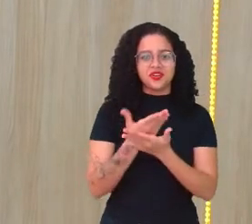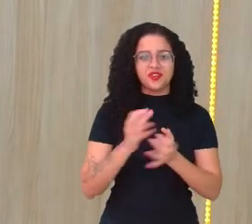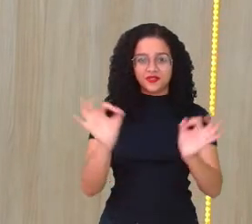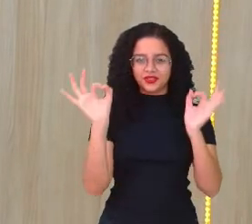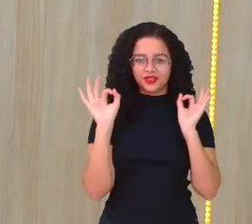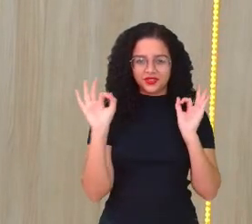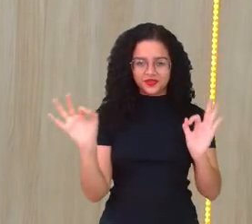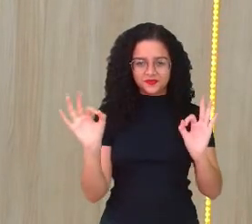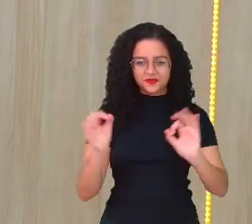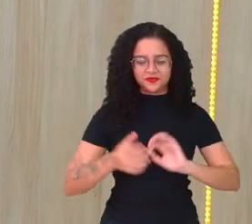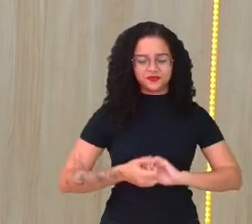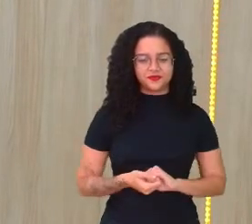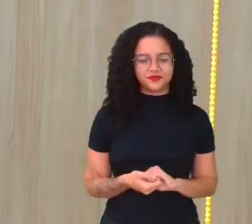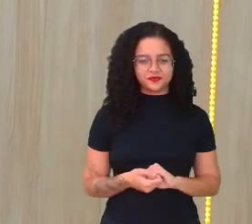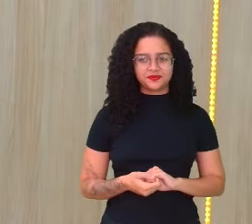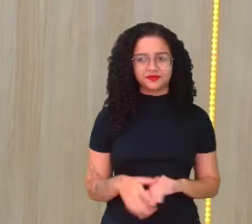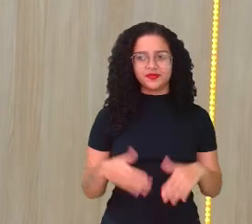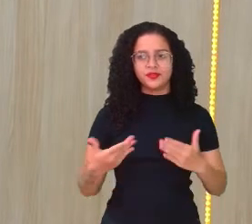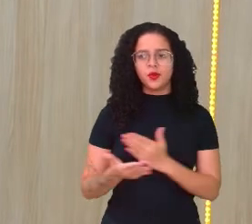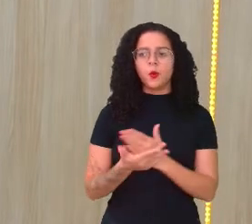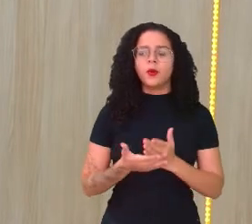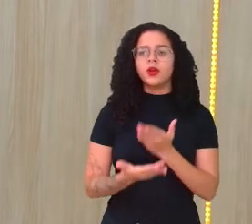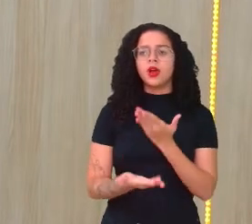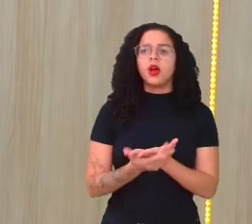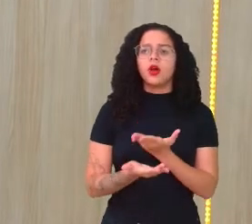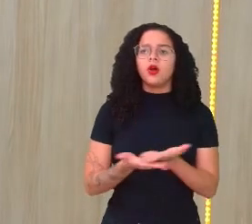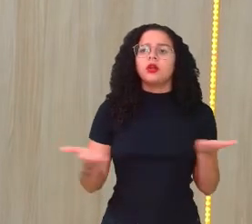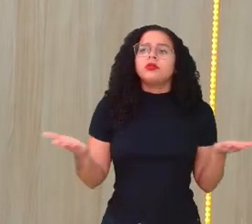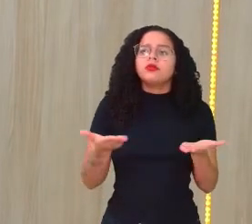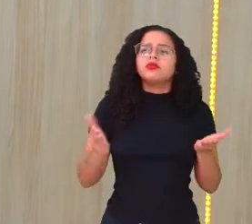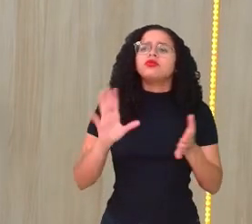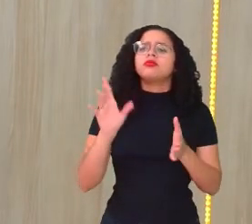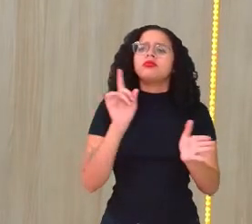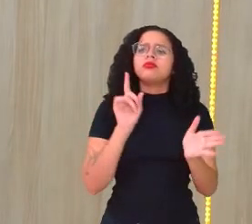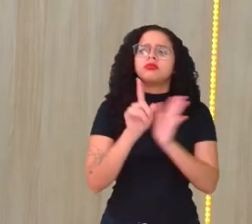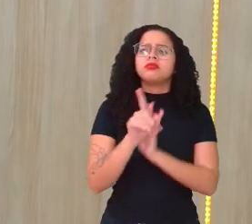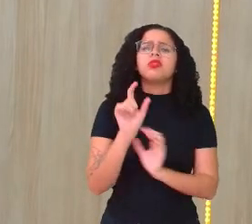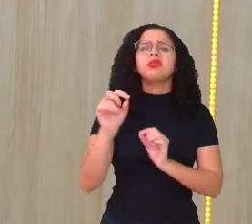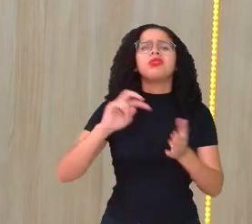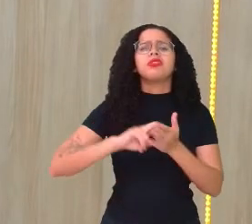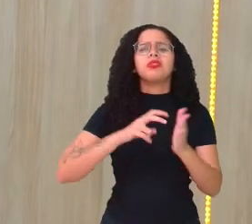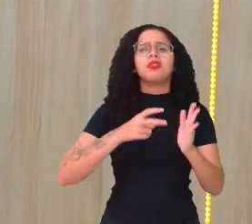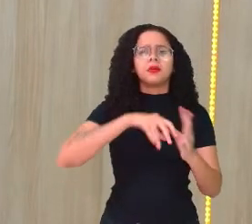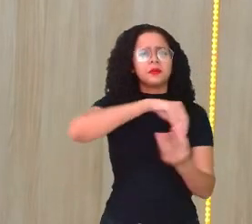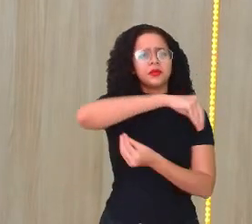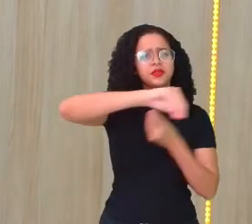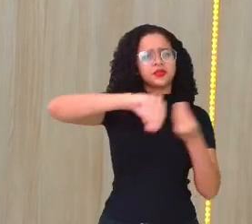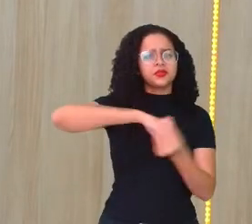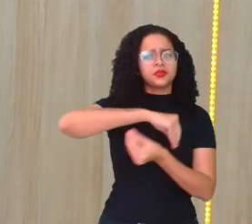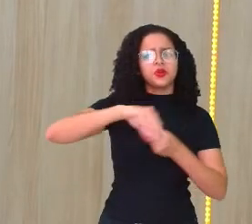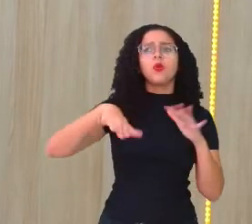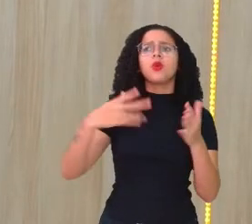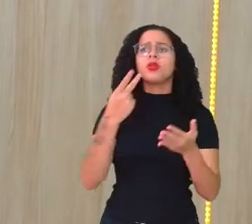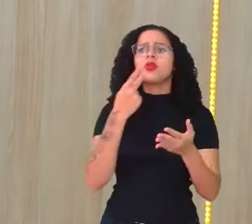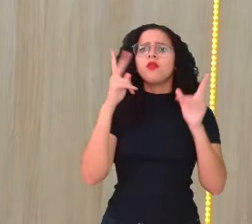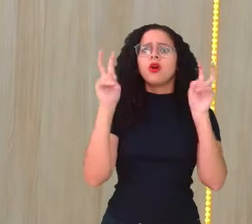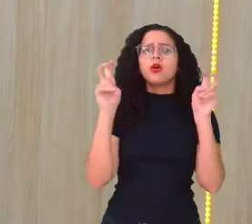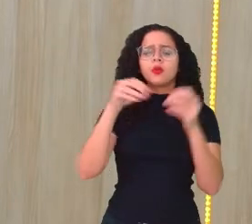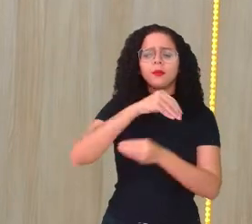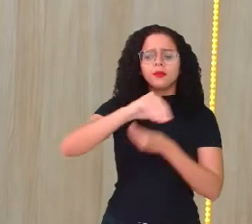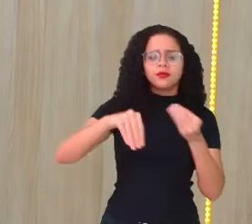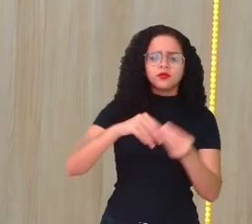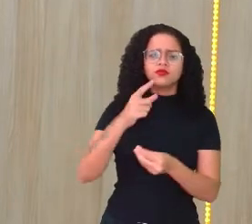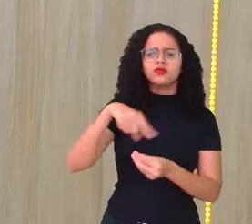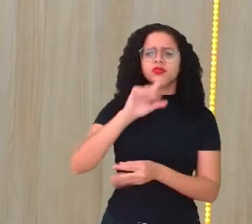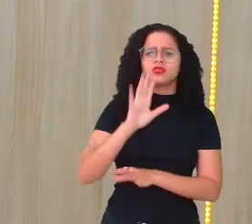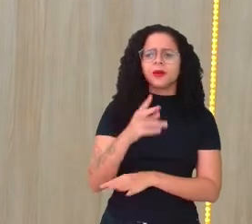massa, tá bom? Começando a nossa aula de hoje, a gente já se pergunta o que é mistura, hein? Quando fala de mistura, vocês